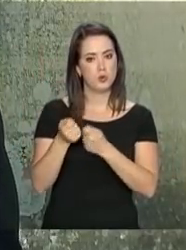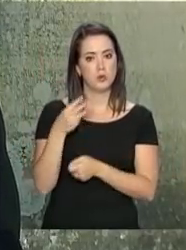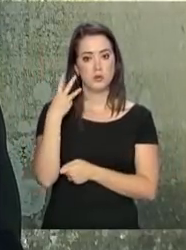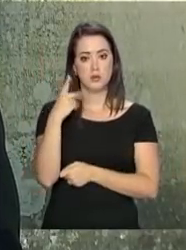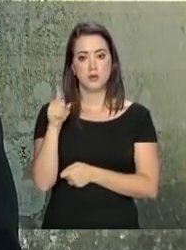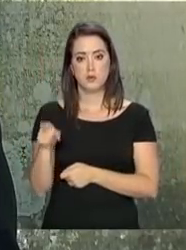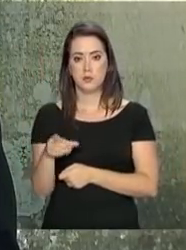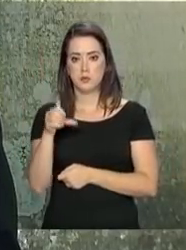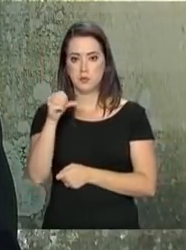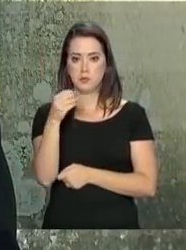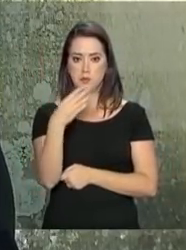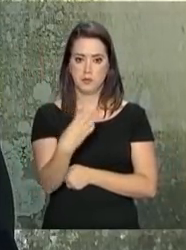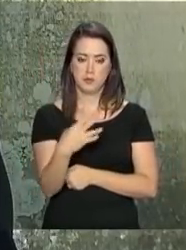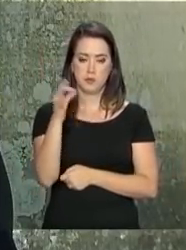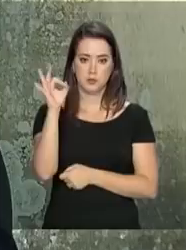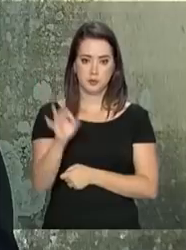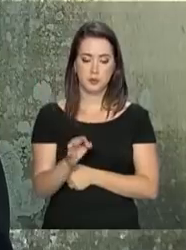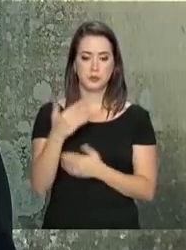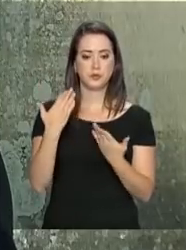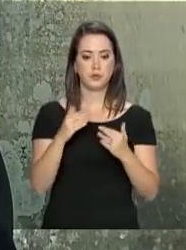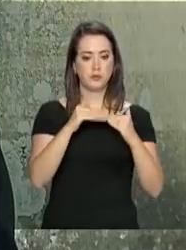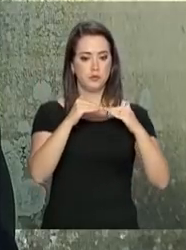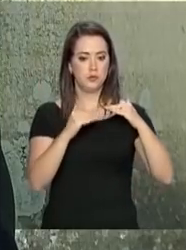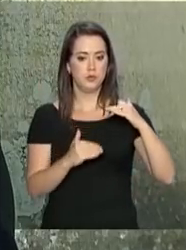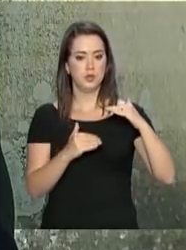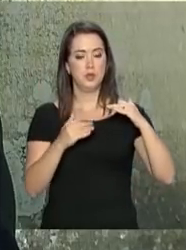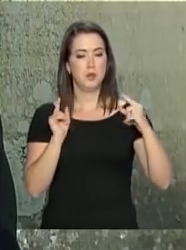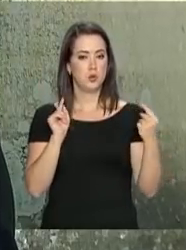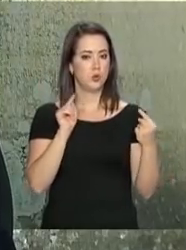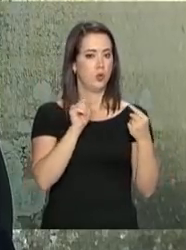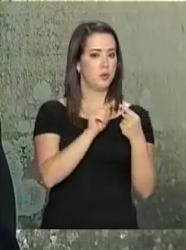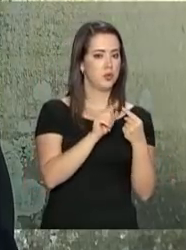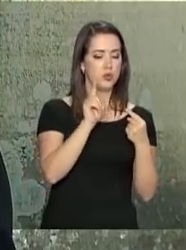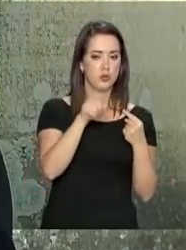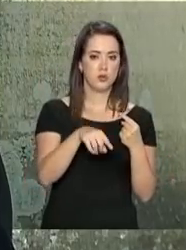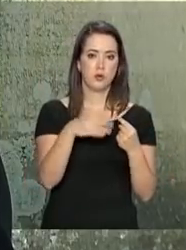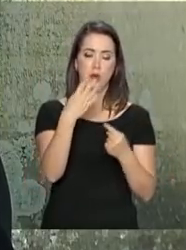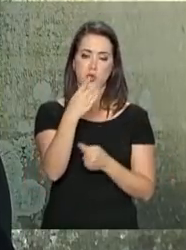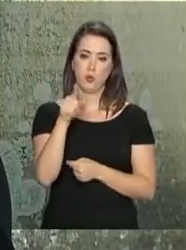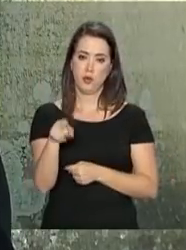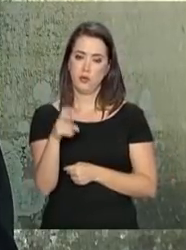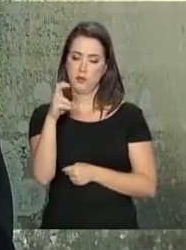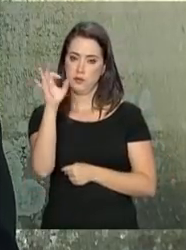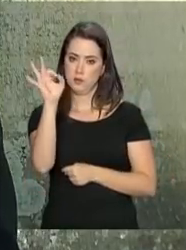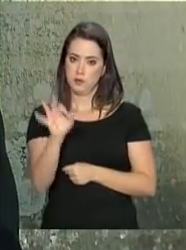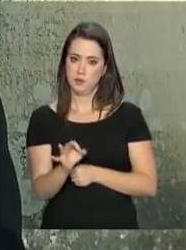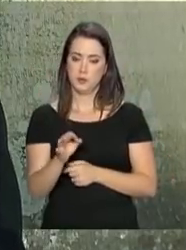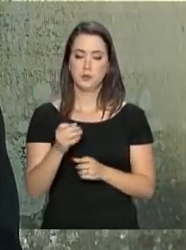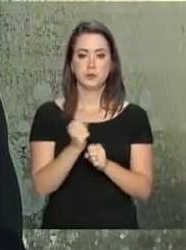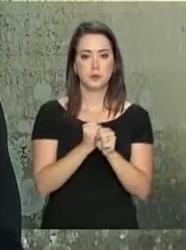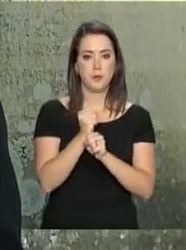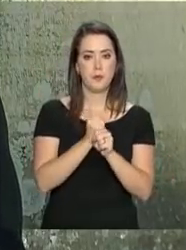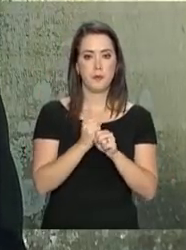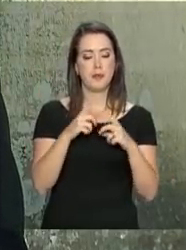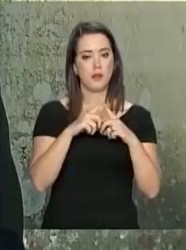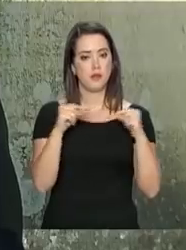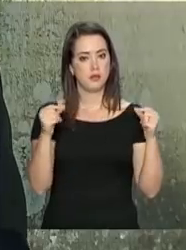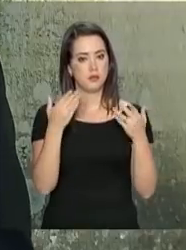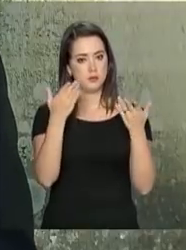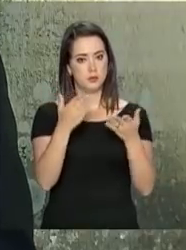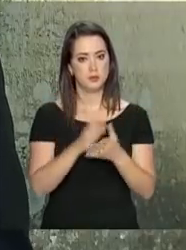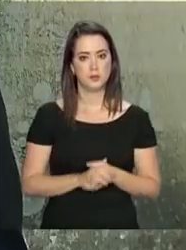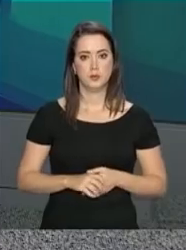3,94%, abaixo do centro da meta, que é de 4,5% ao ano. De Brasília,